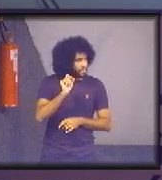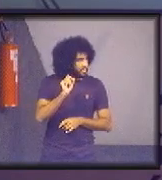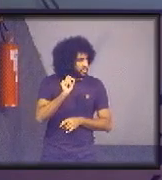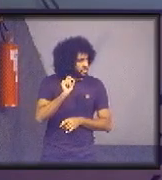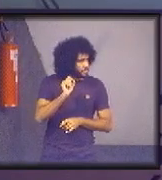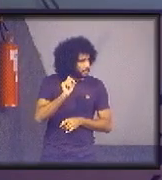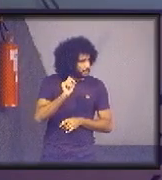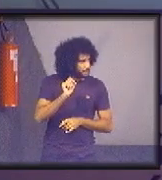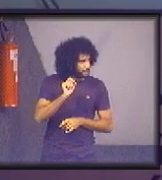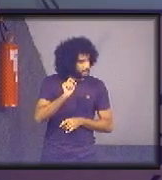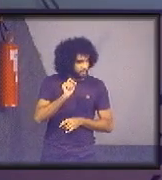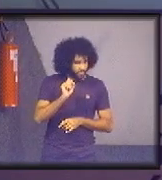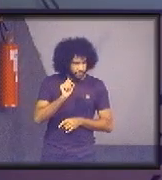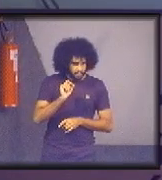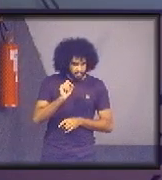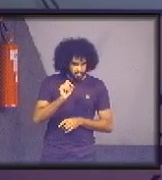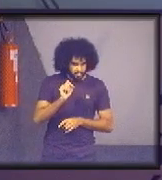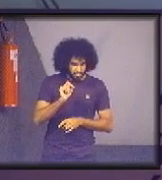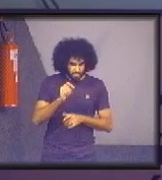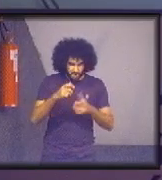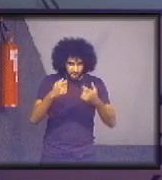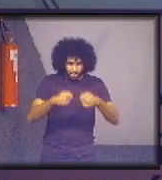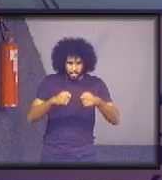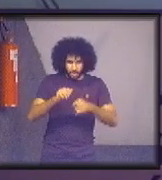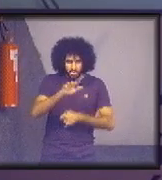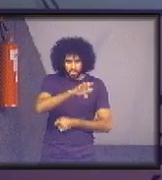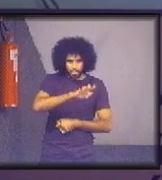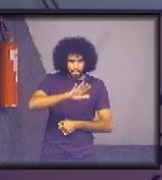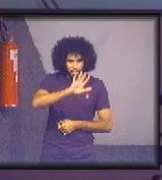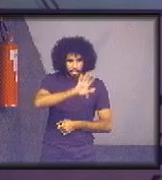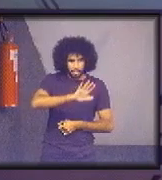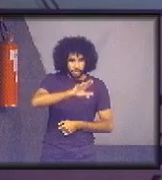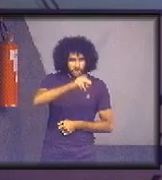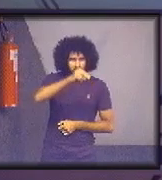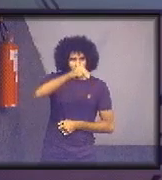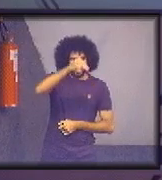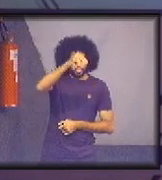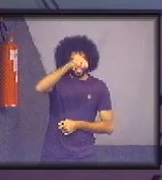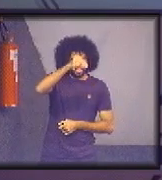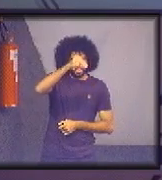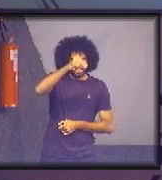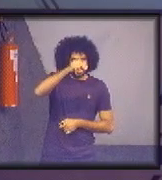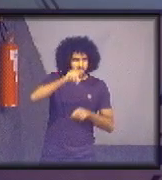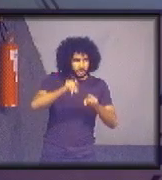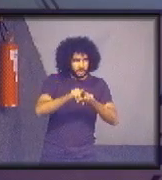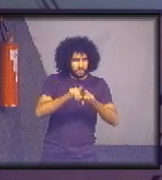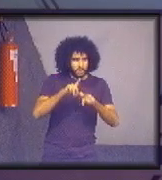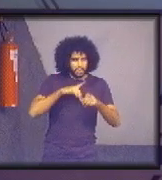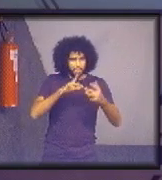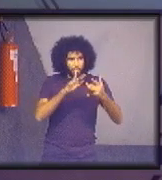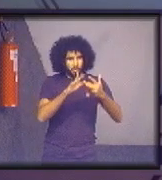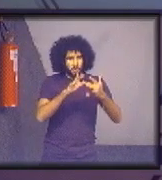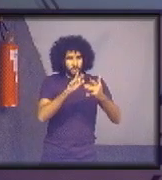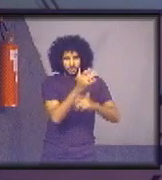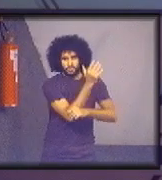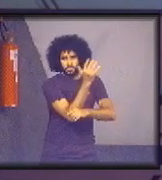decidimos que começávamos para a região norte, distribuindo por regiões, por afinidade ambiental.